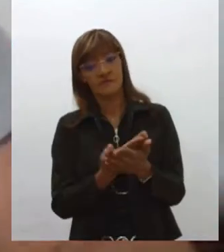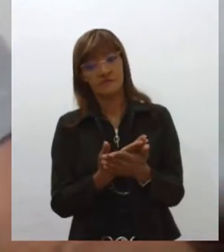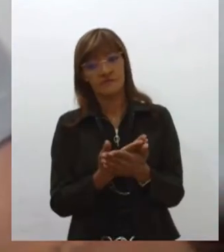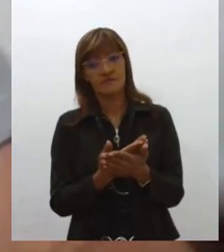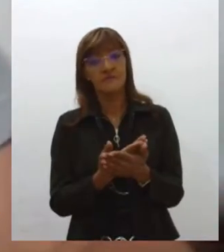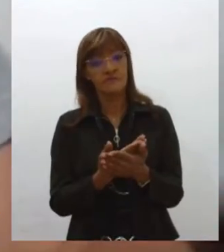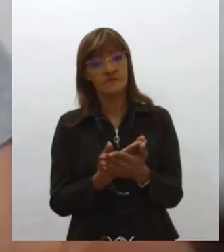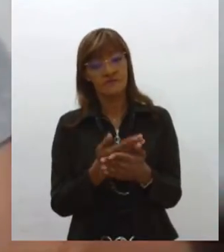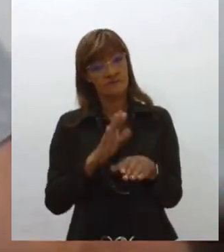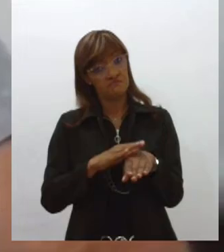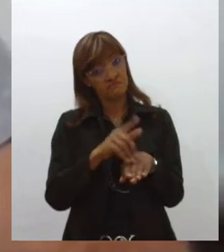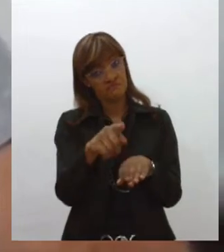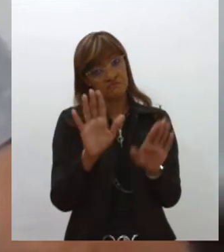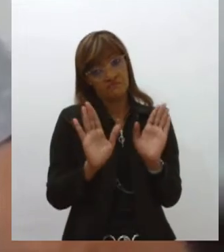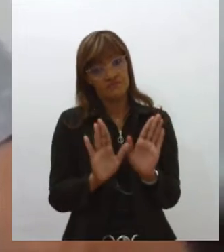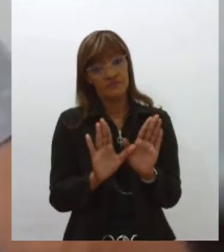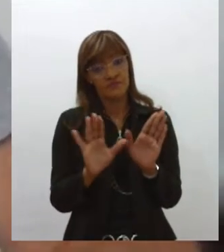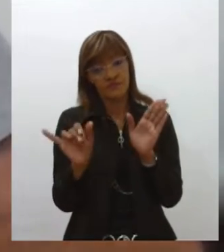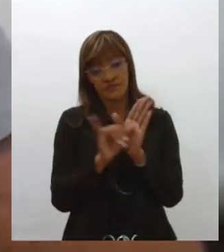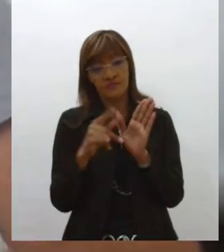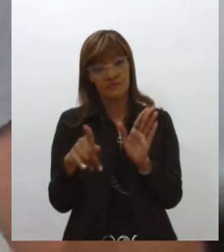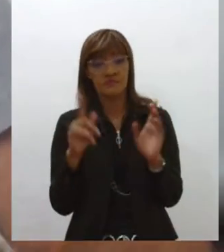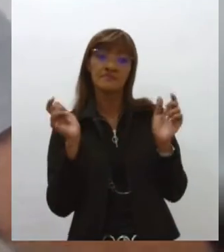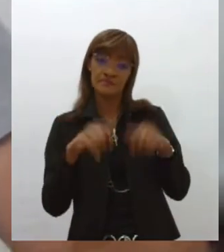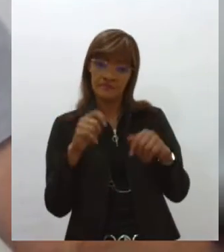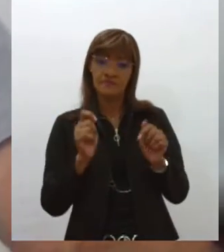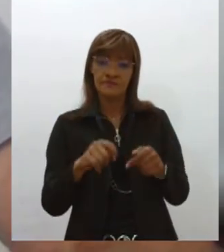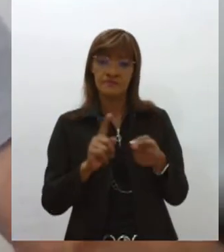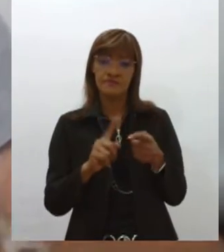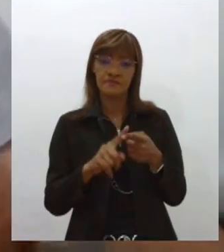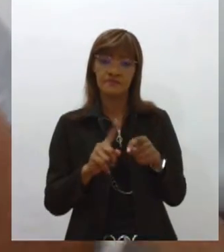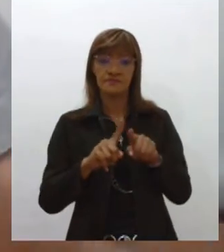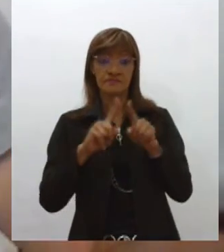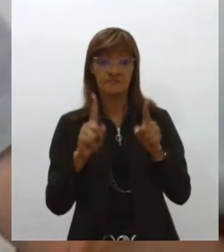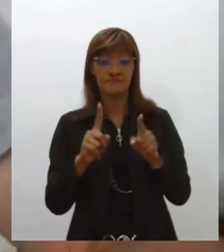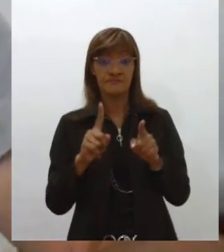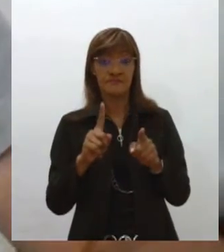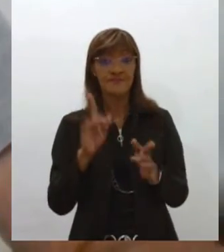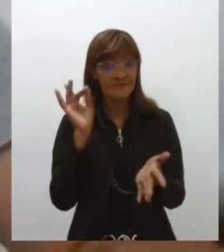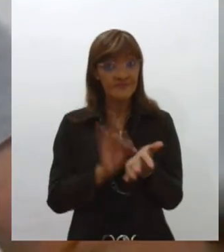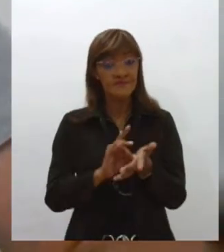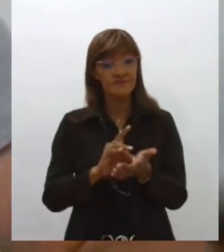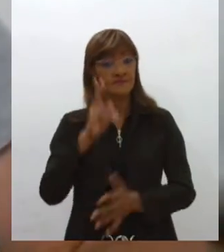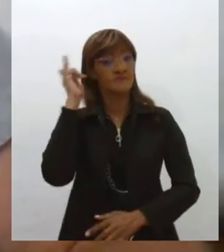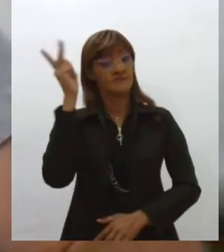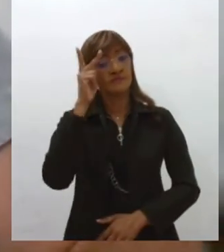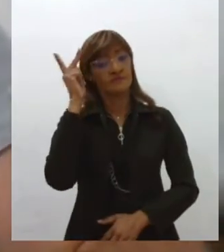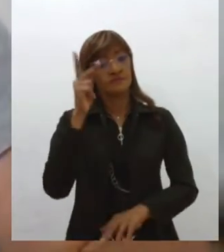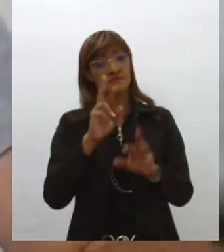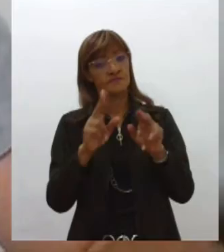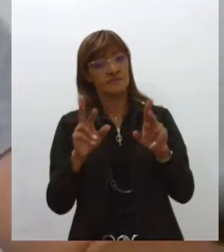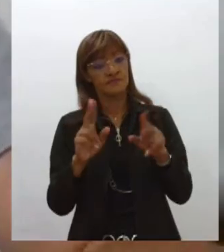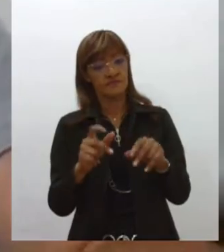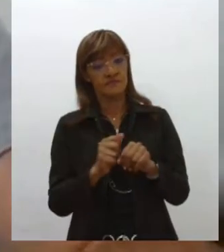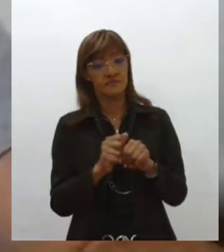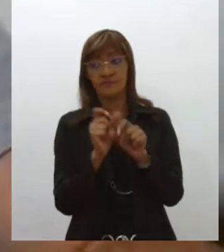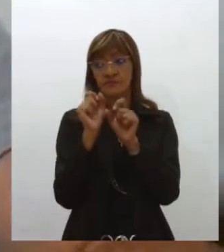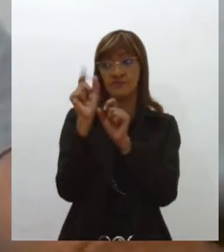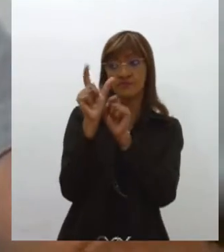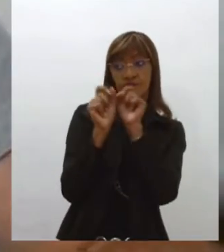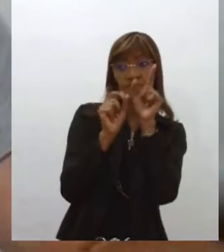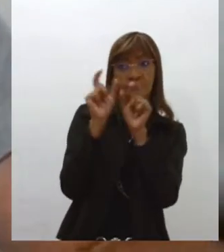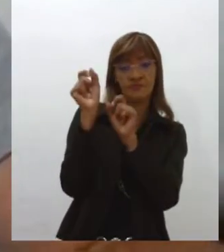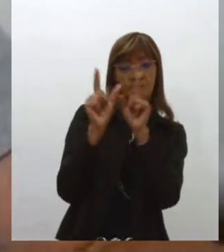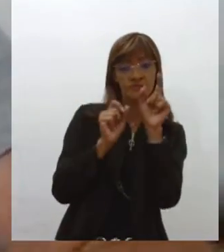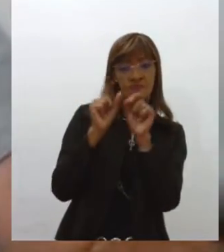você isso pertence, pode ser validado também. Mas, historicamente, tem esses outros símbolos. E as estrelas representam